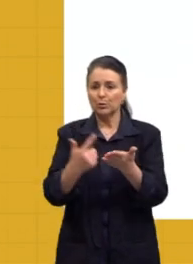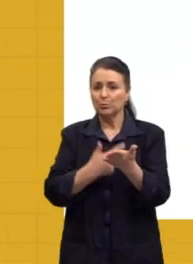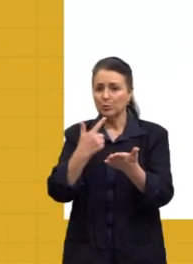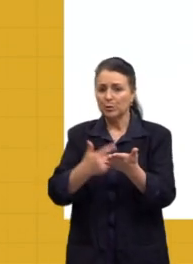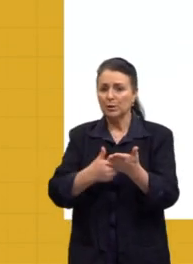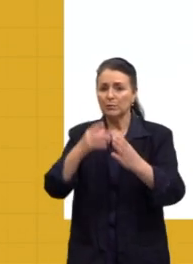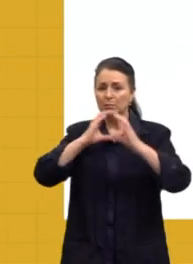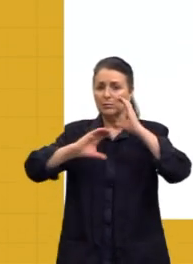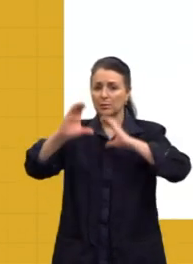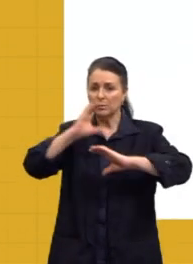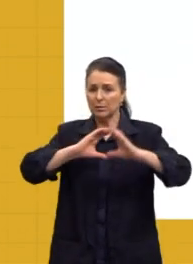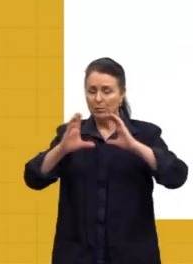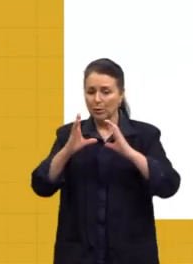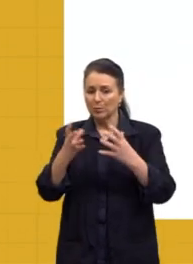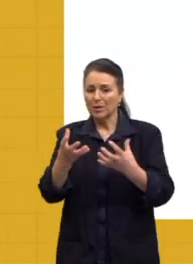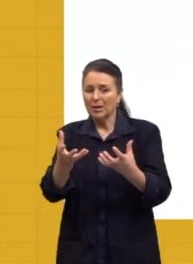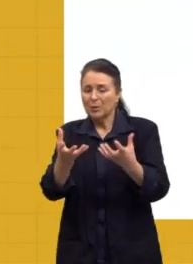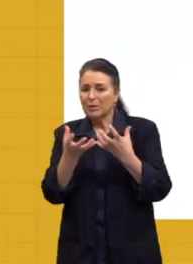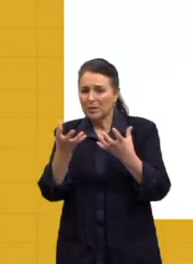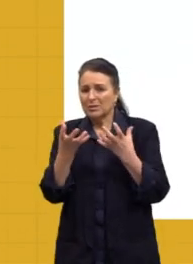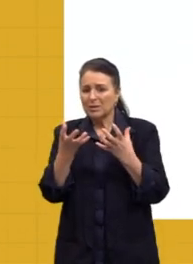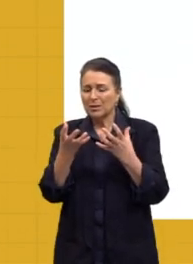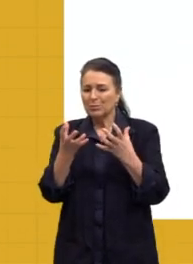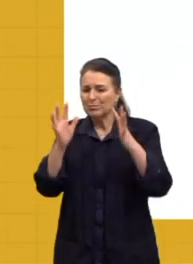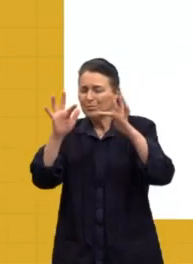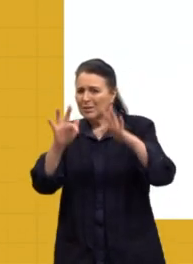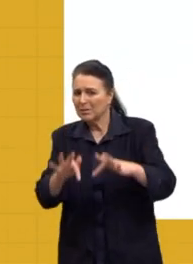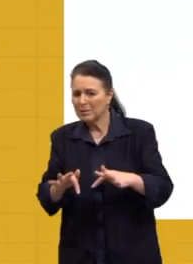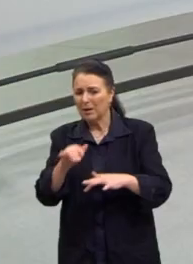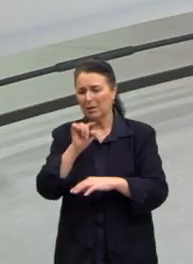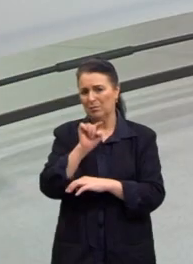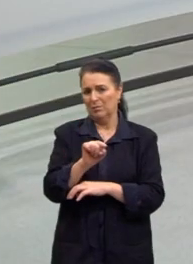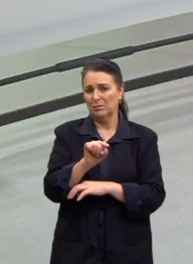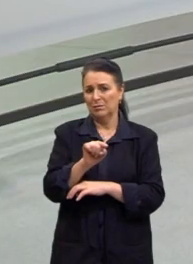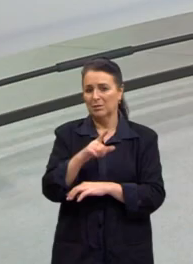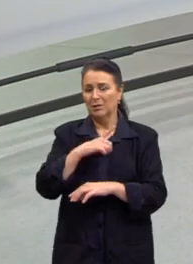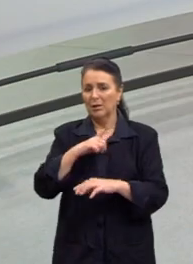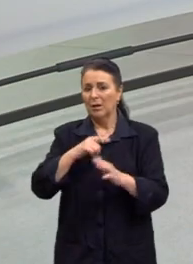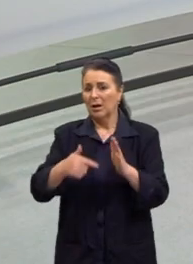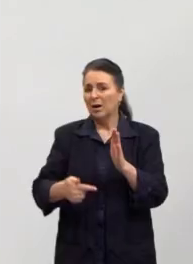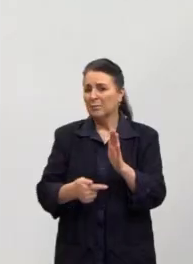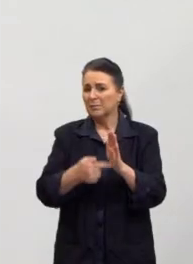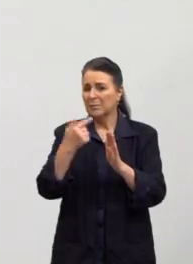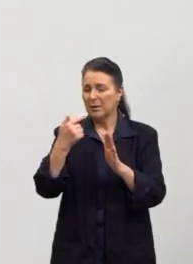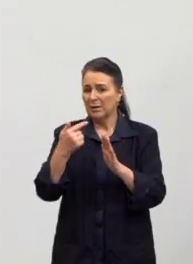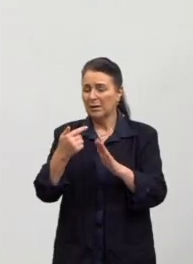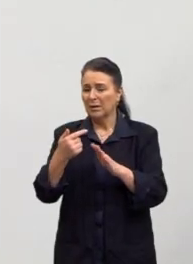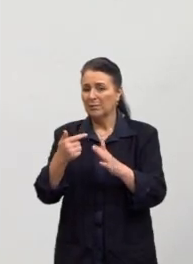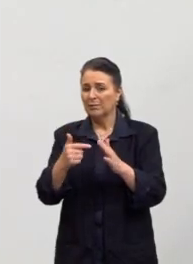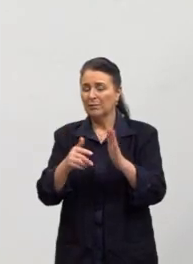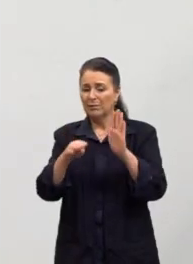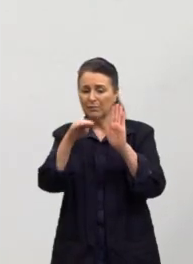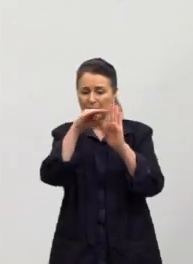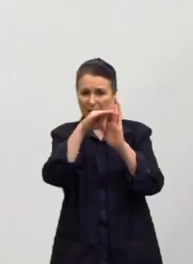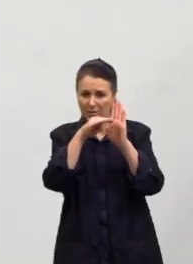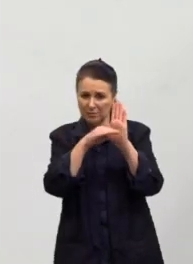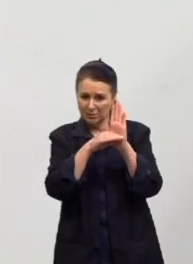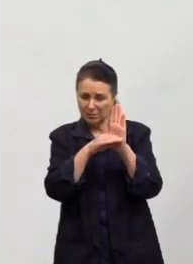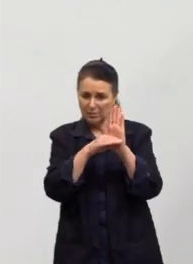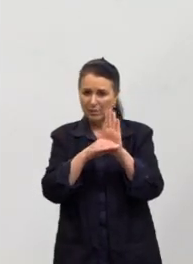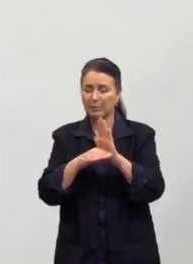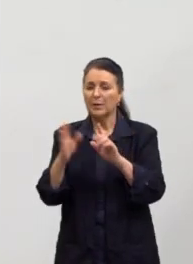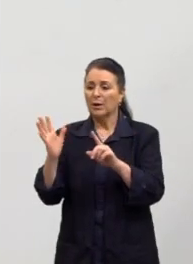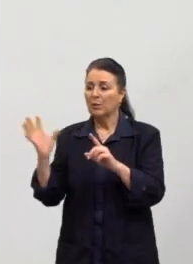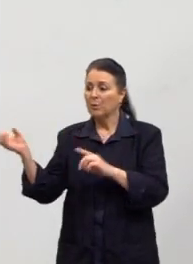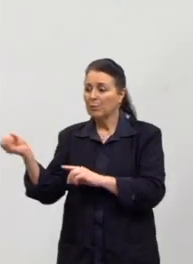romper com esse contexto. Então, quando a gente fala, né, Débora, em primeira fase modernista, nós estamos falando no quê? Exatamente nessa